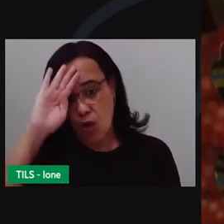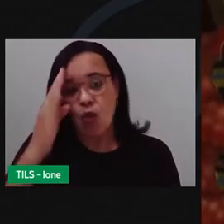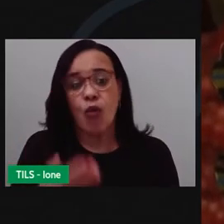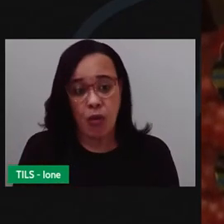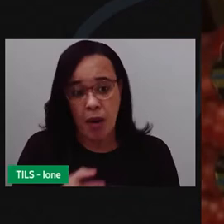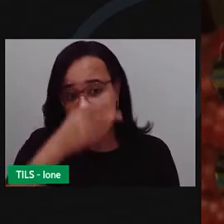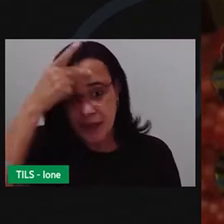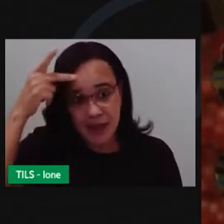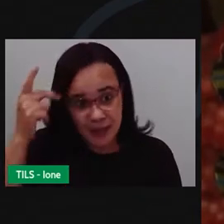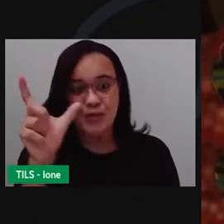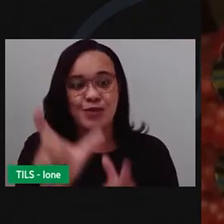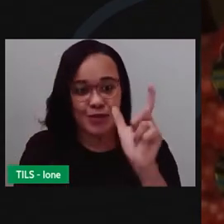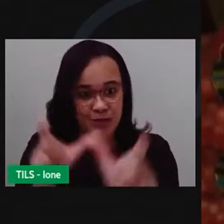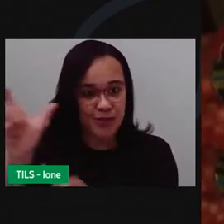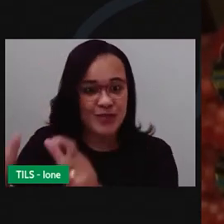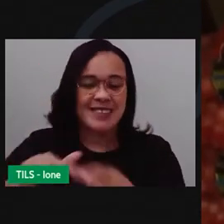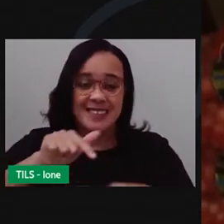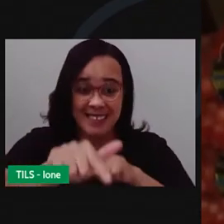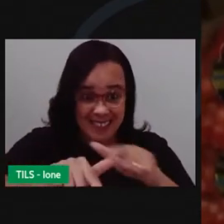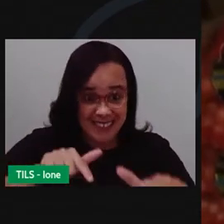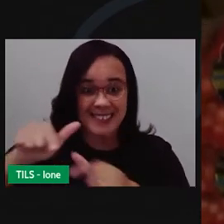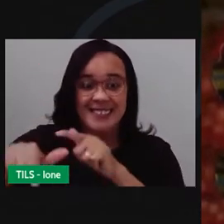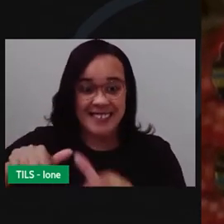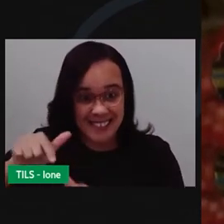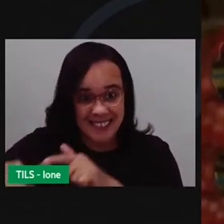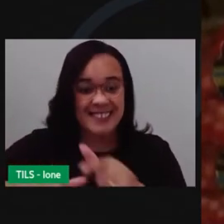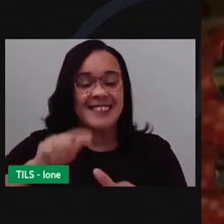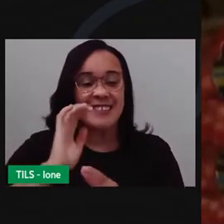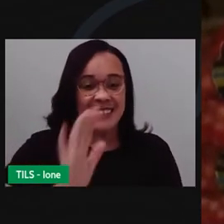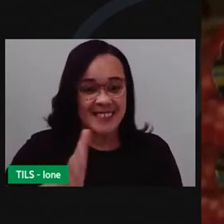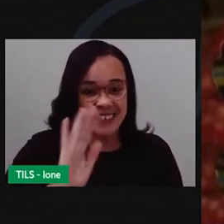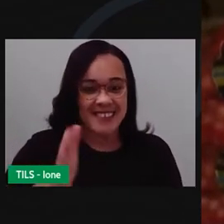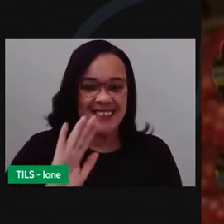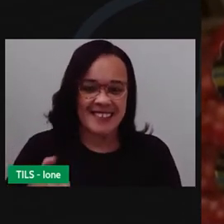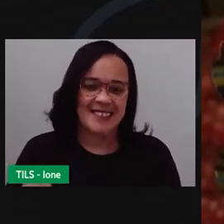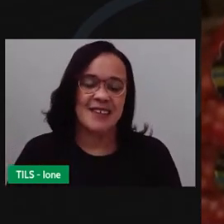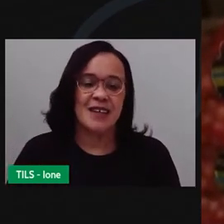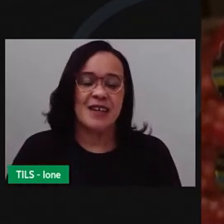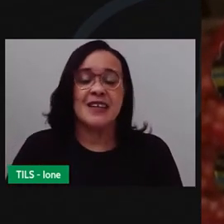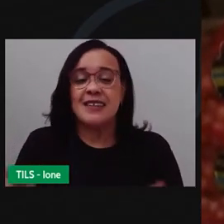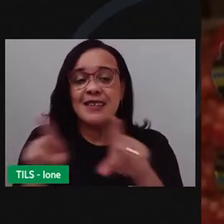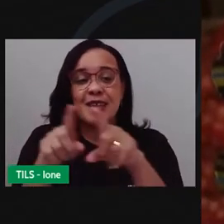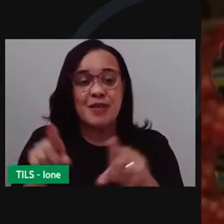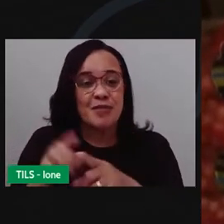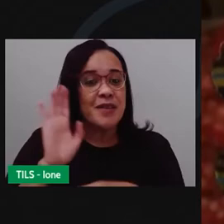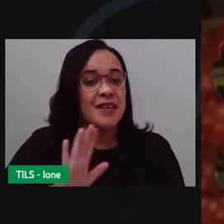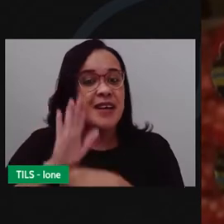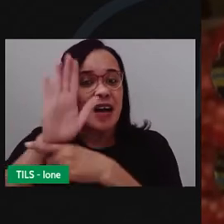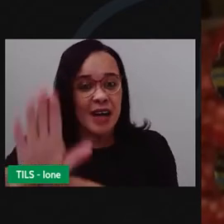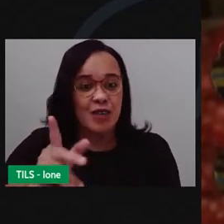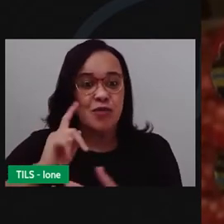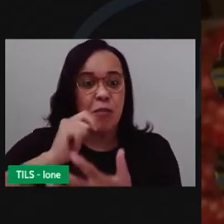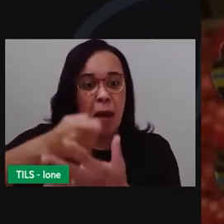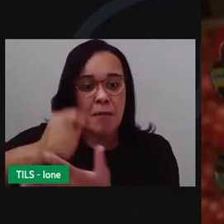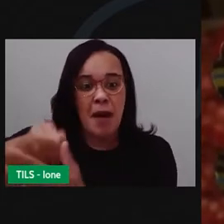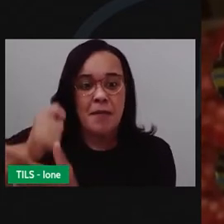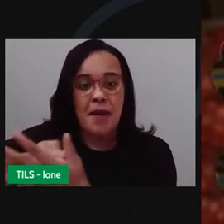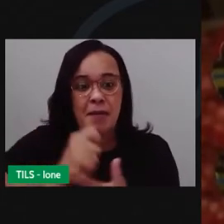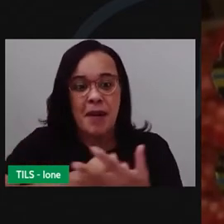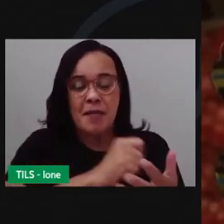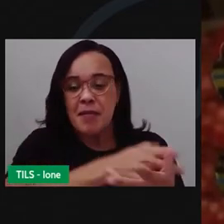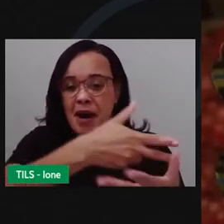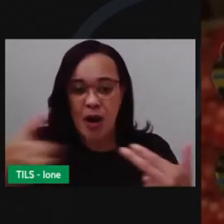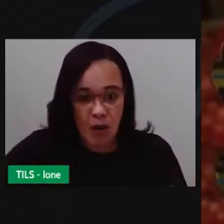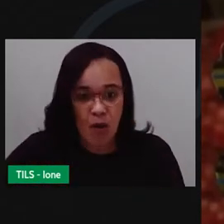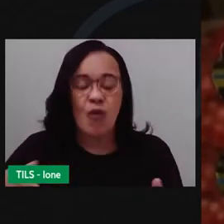pegando essa confiança até agora, né? Está conseguindo pagar suas contas? Está conseguindo pagar minhas contas. Fiquei na